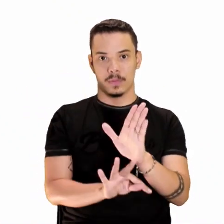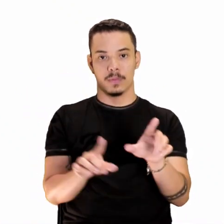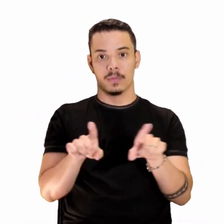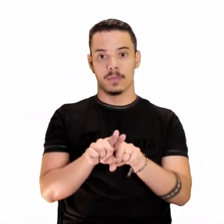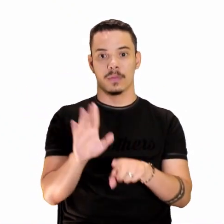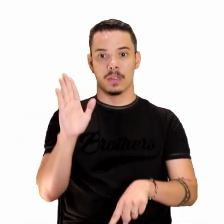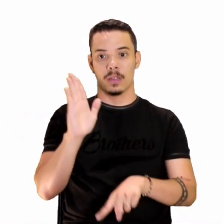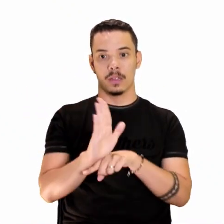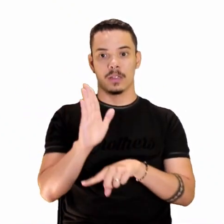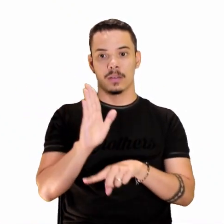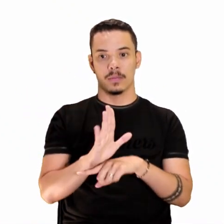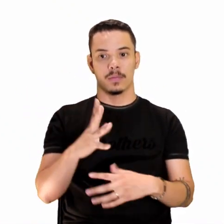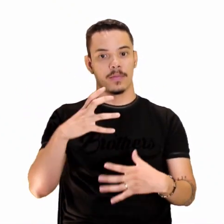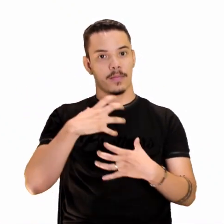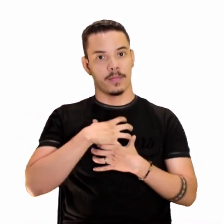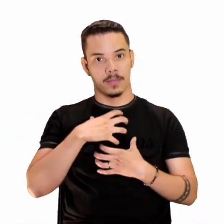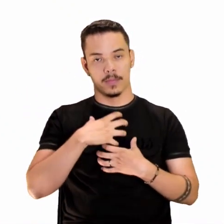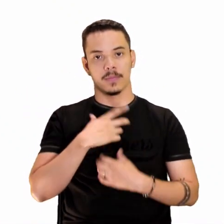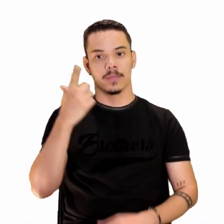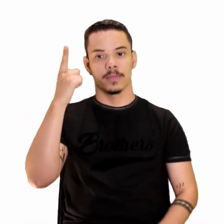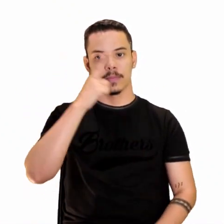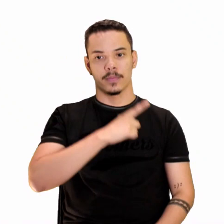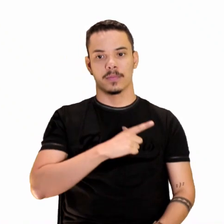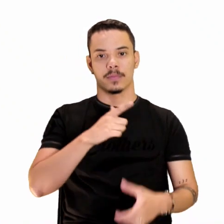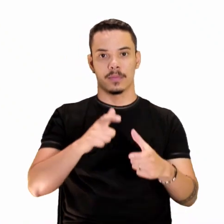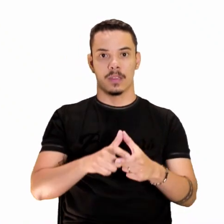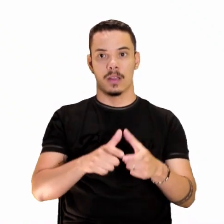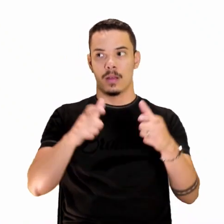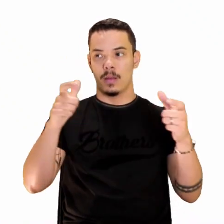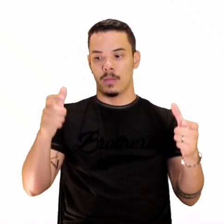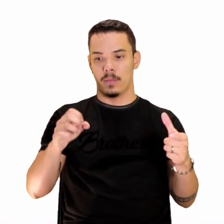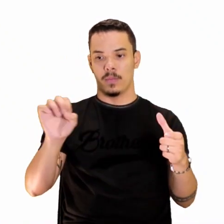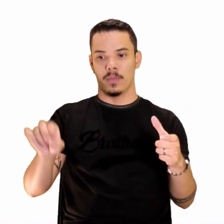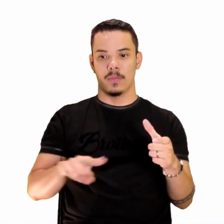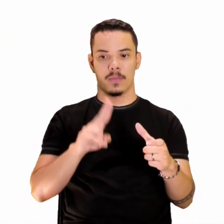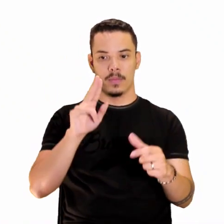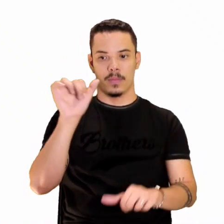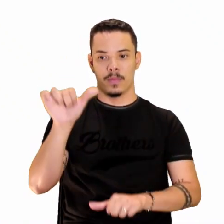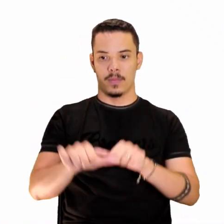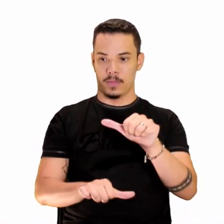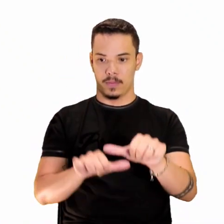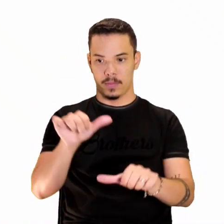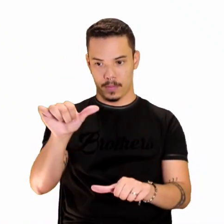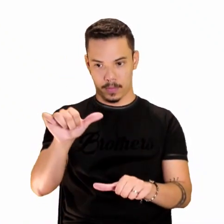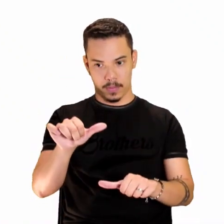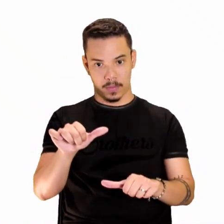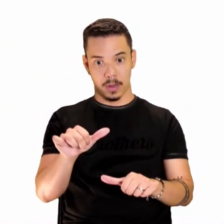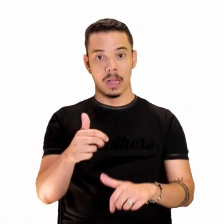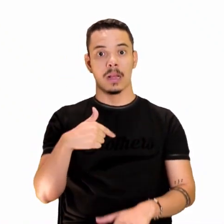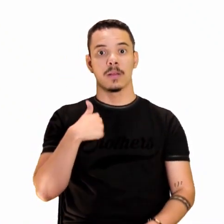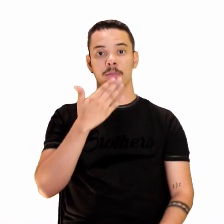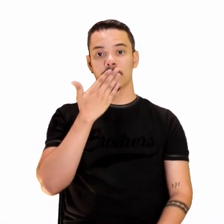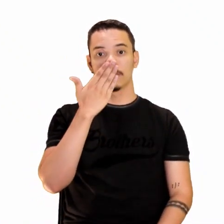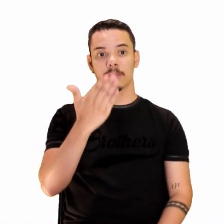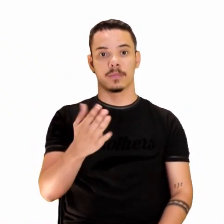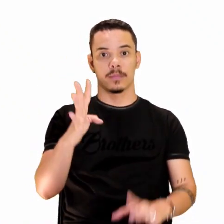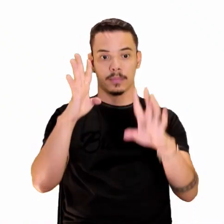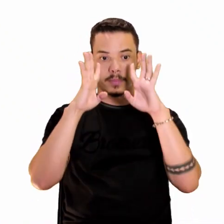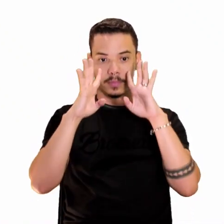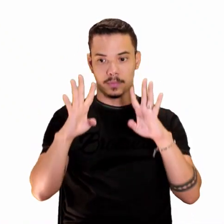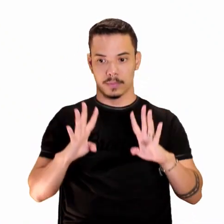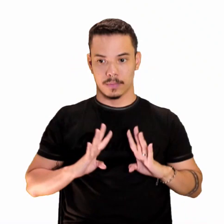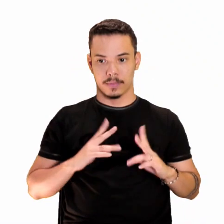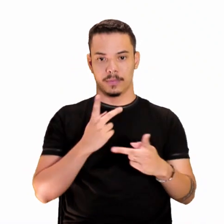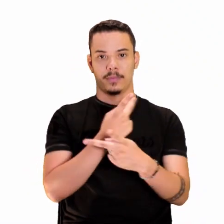Contribuindo no sentido para ampliá-lo ou modificá-lo. Ok, e aí eu peço a atenção de você agora